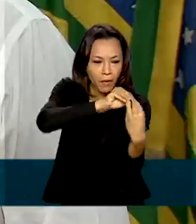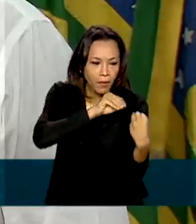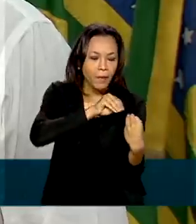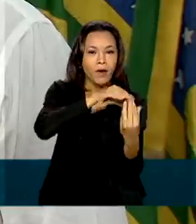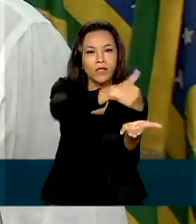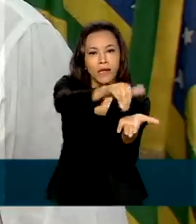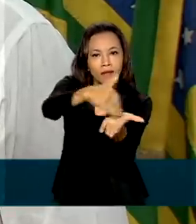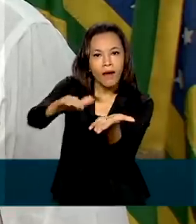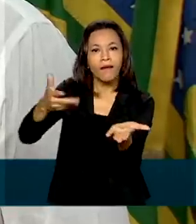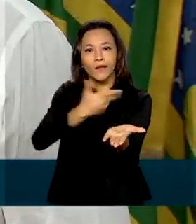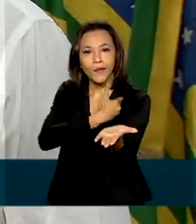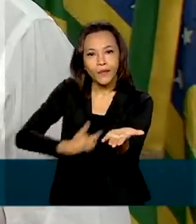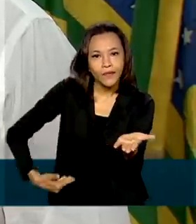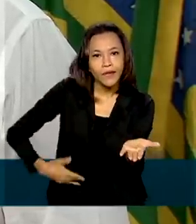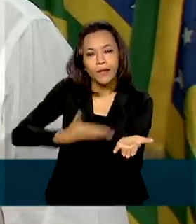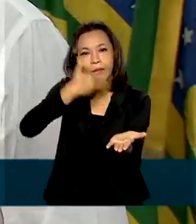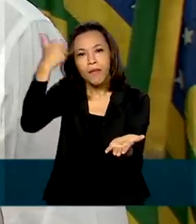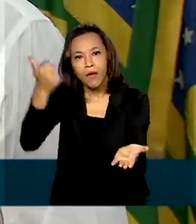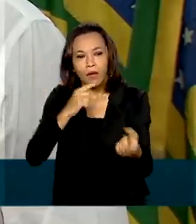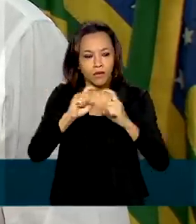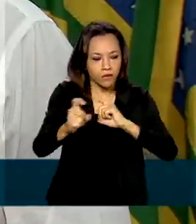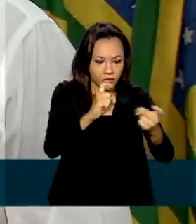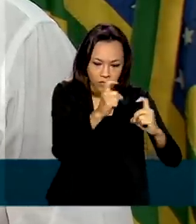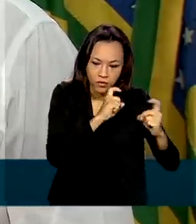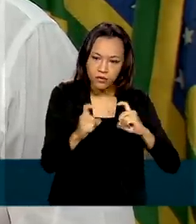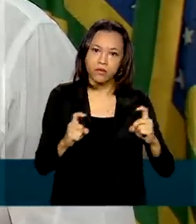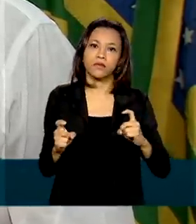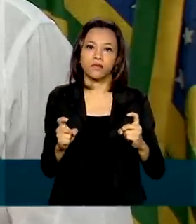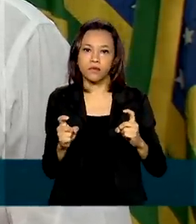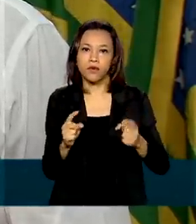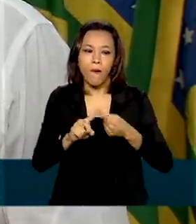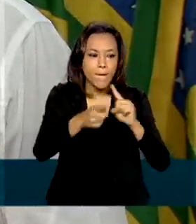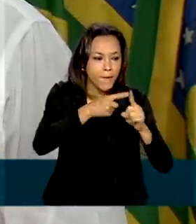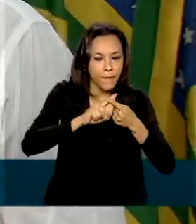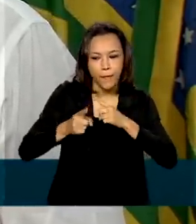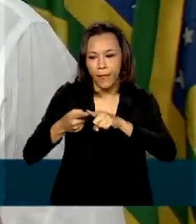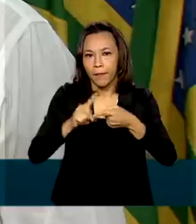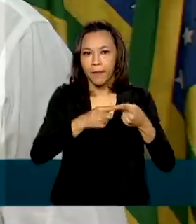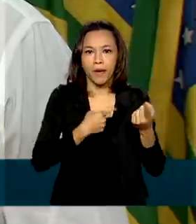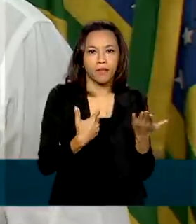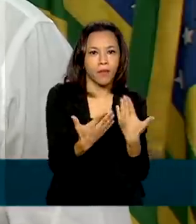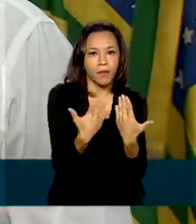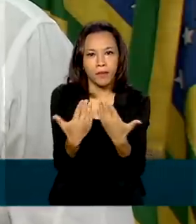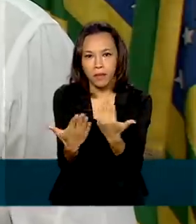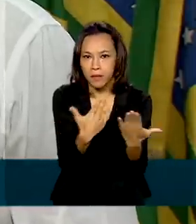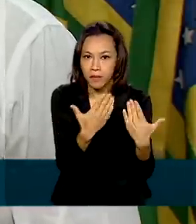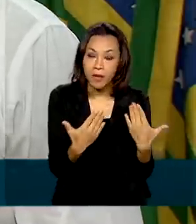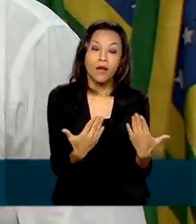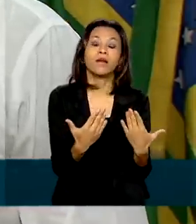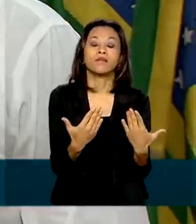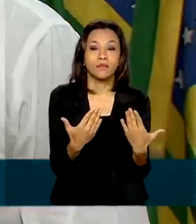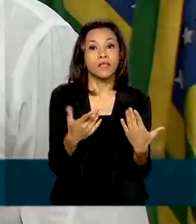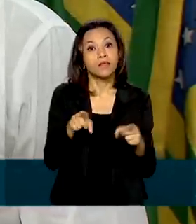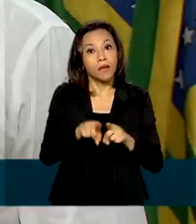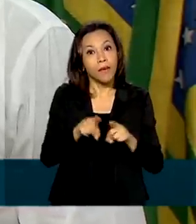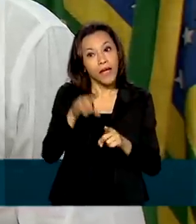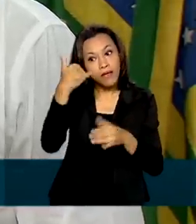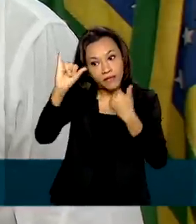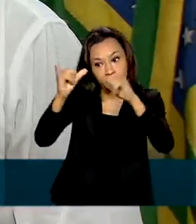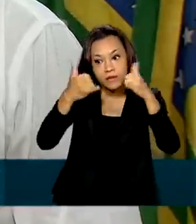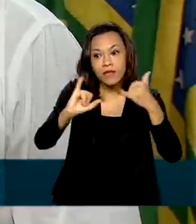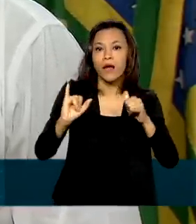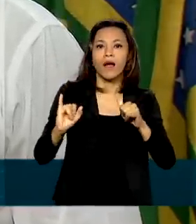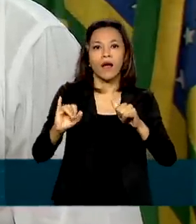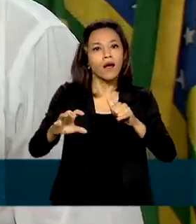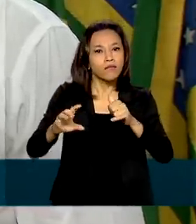as melhores formas de gestão, as melhores maneiras de fazer a parte preventiva funcionar,